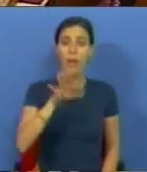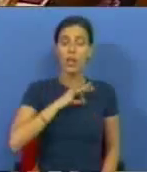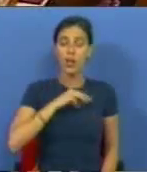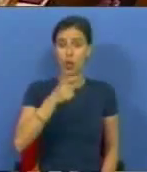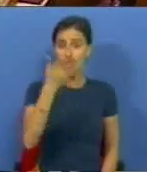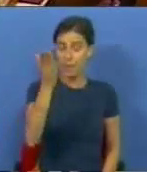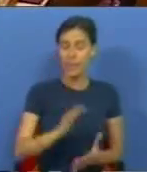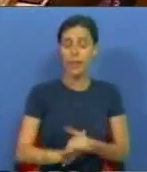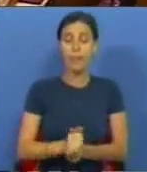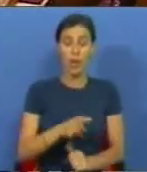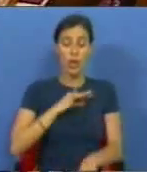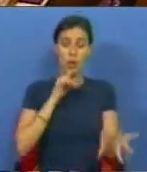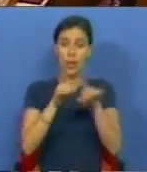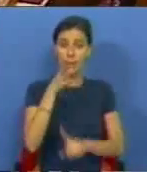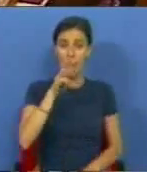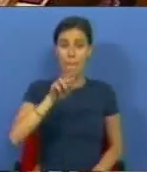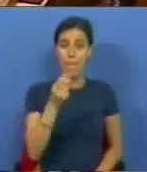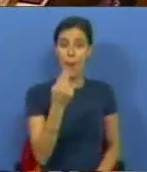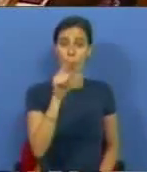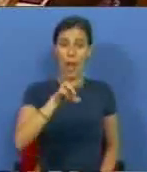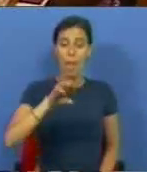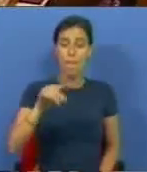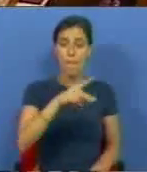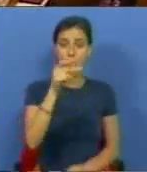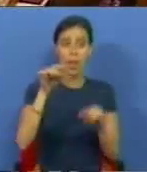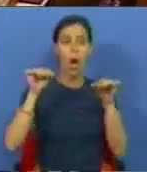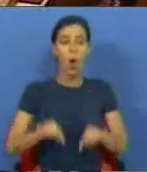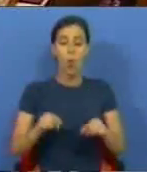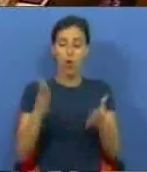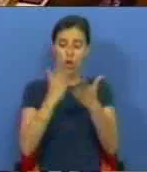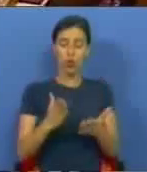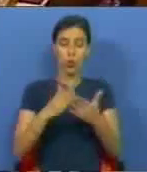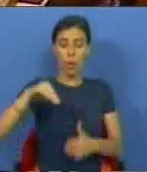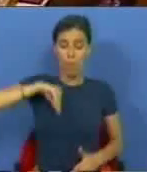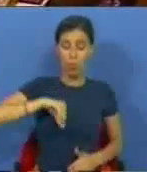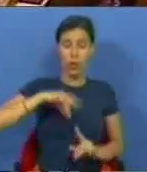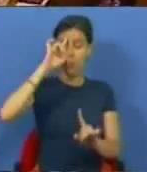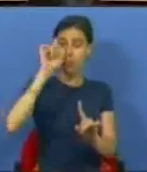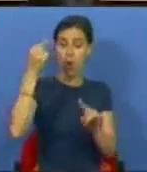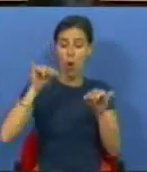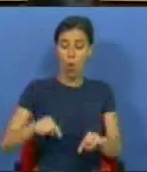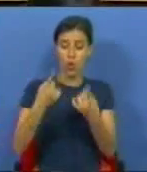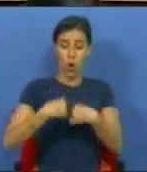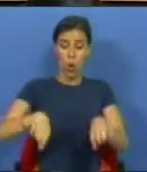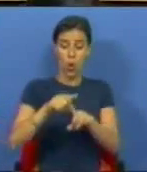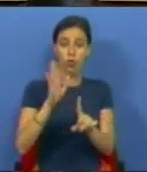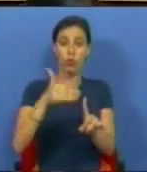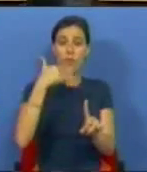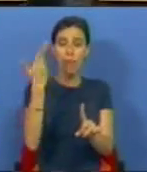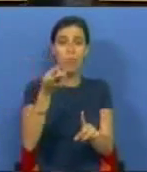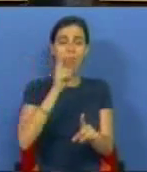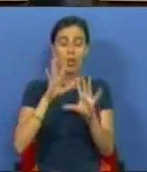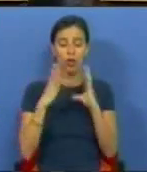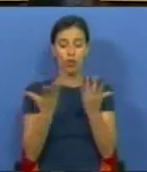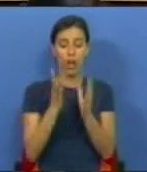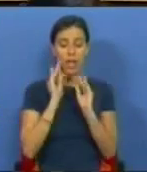Sr. Deputado Manuel Mota, o que hoje os estudantes e os bolseiros ficaram a saber com a reunião que tivemos com o Diretor-Geral do